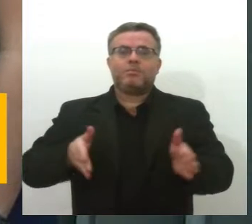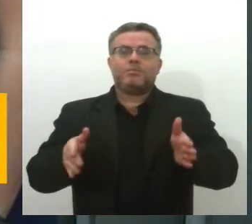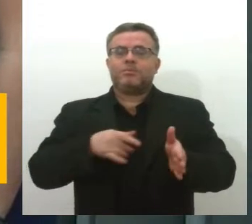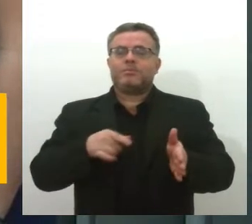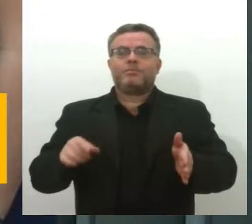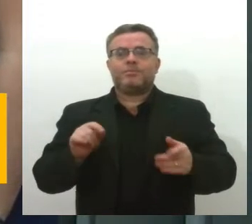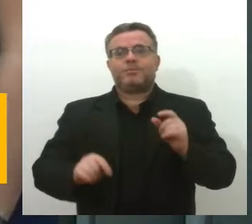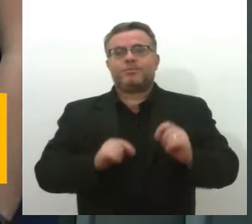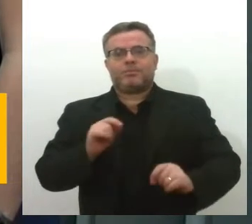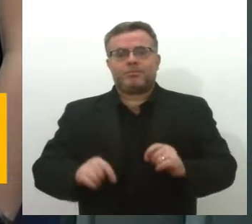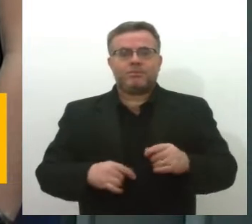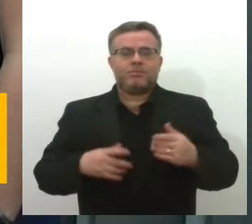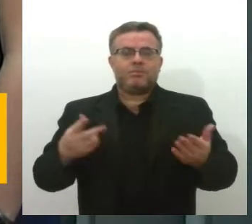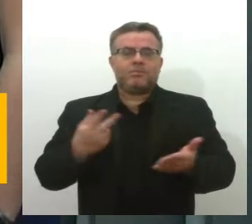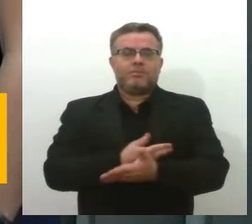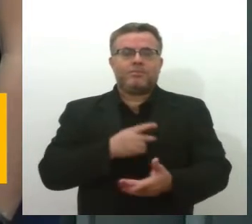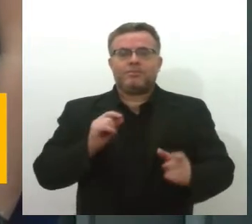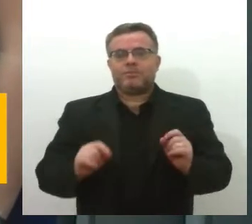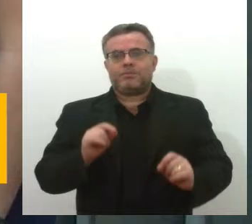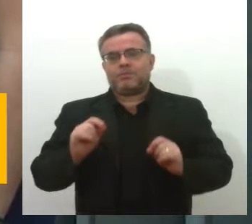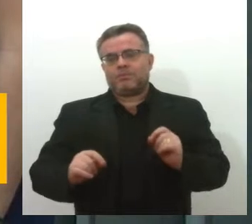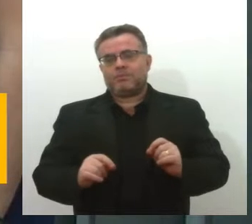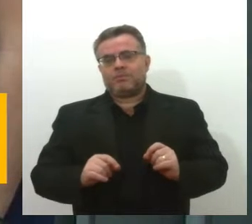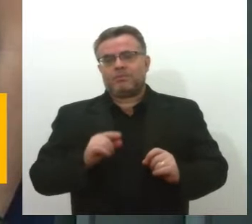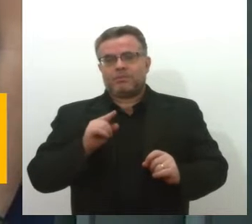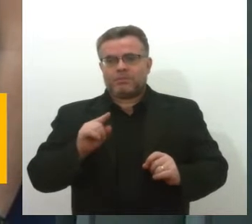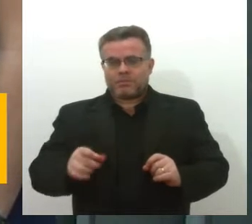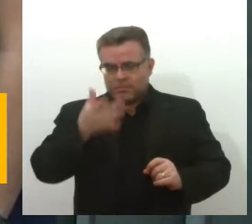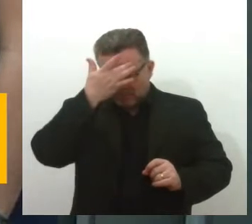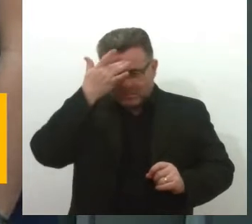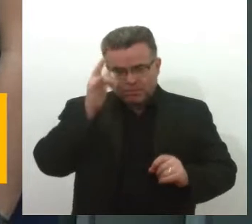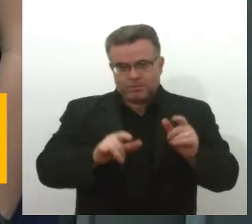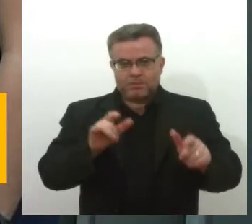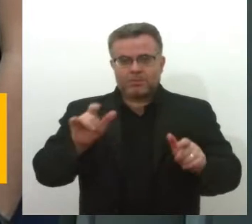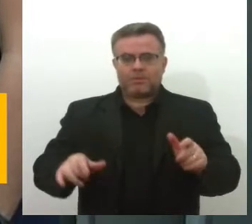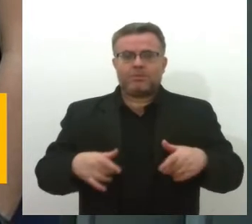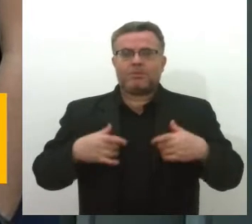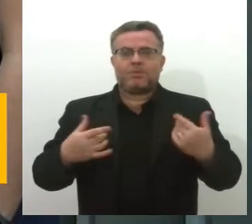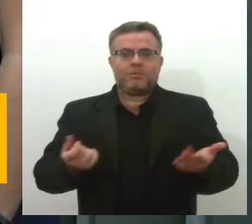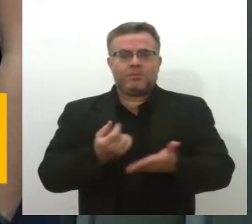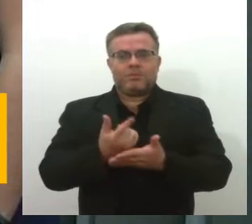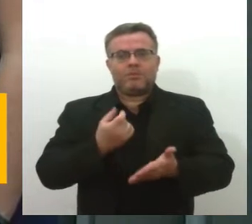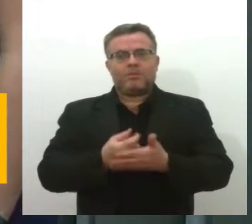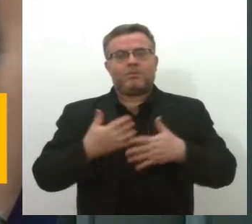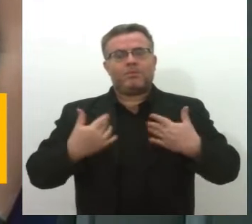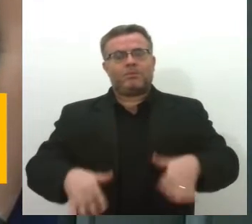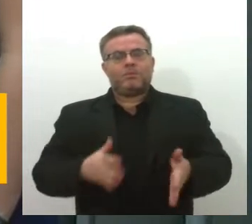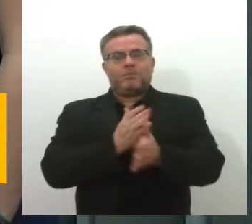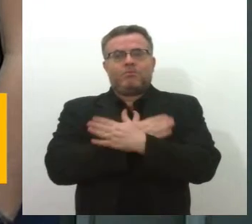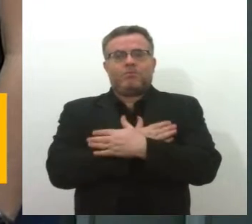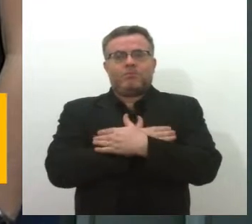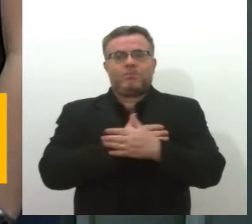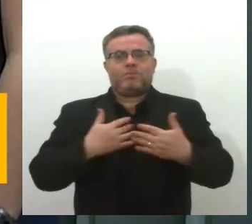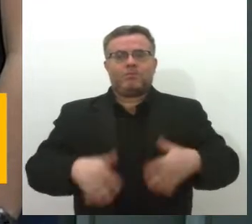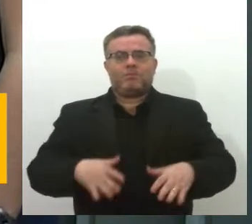Então, nesse caso, o interesse de consumidor que esteja passando por essa situação de imediato em que